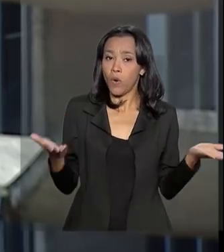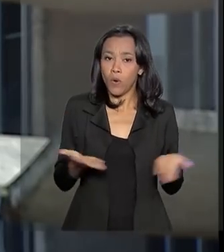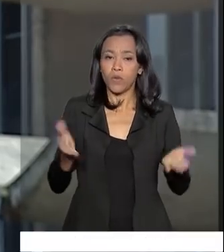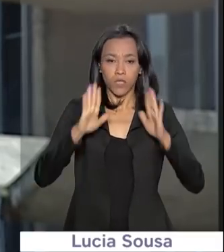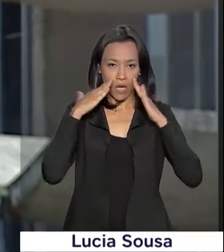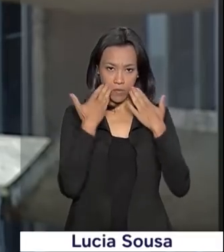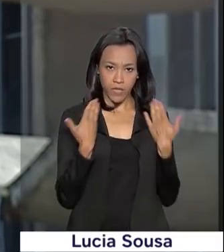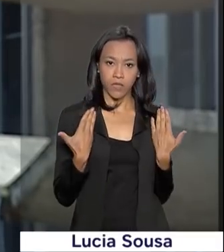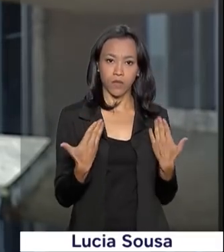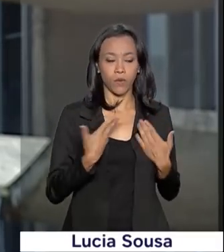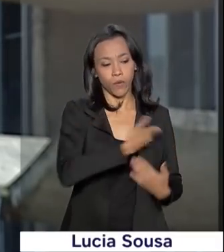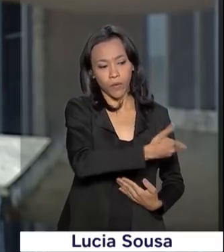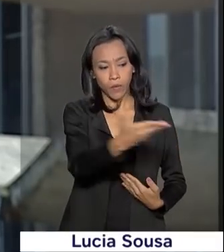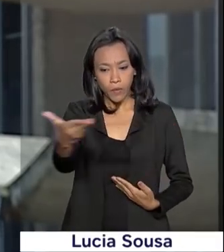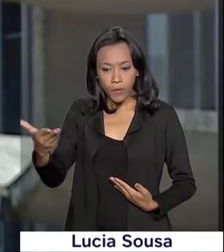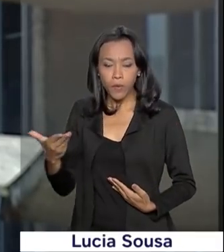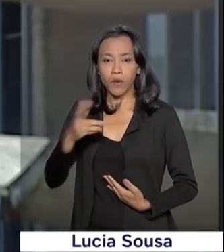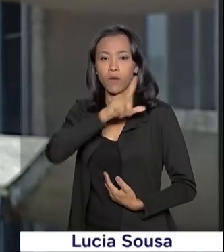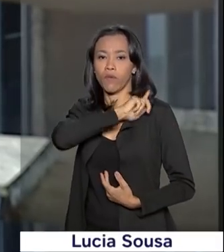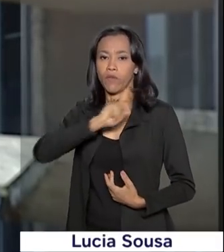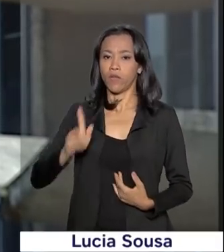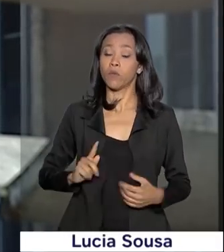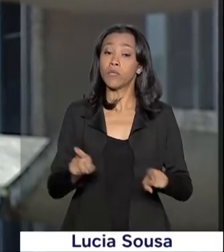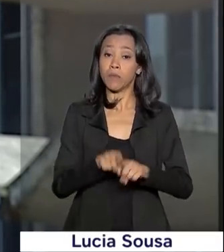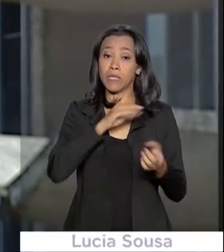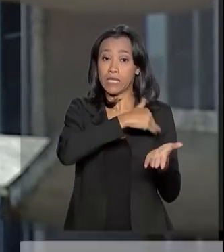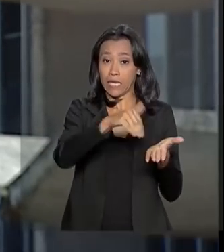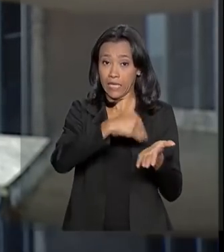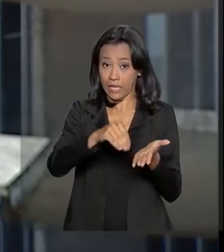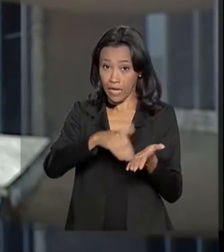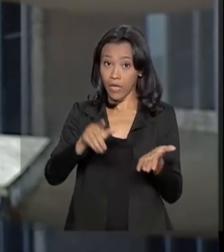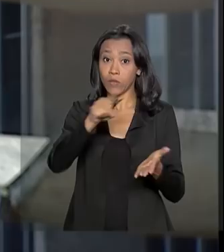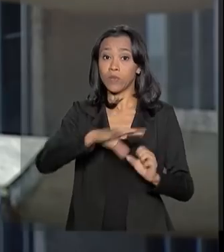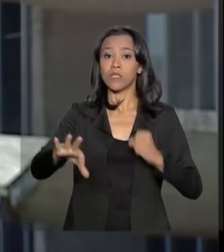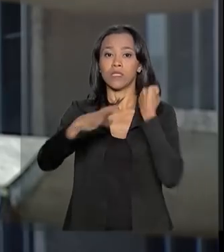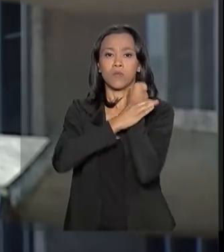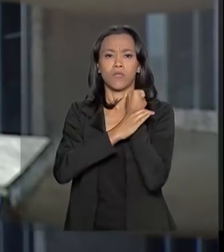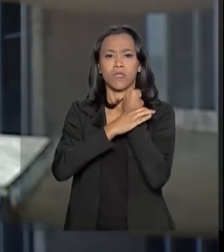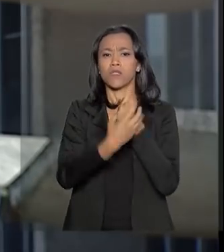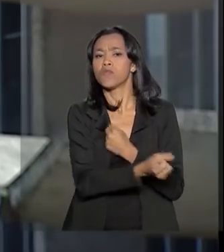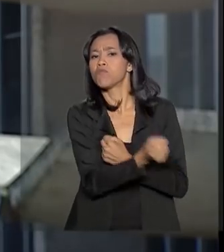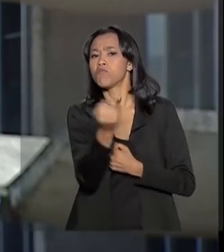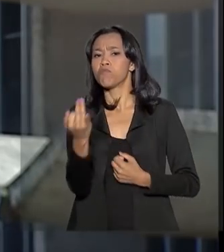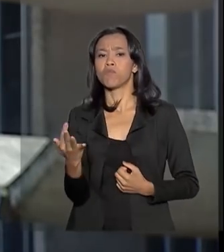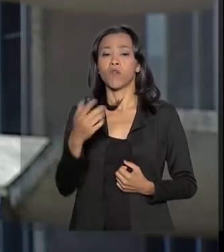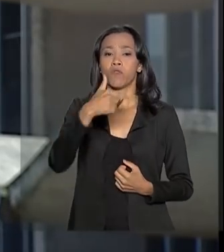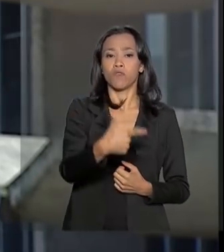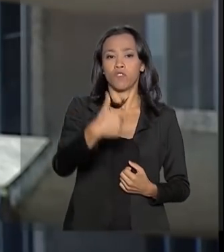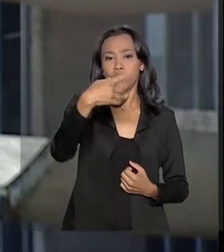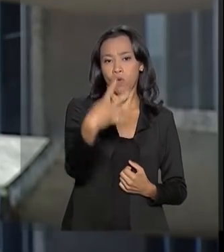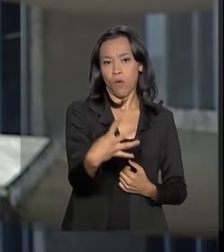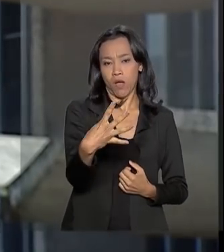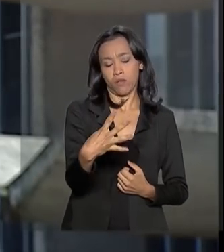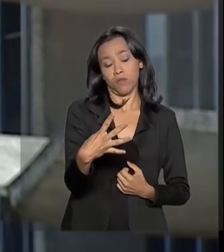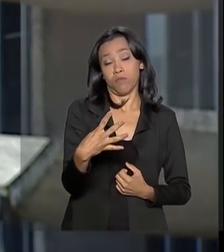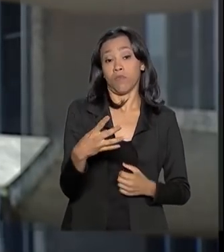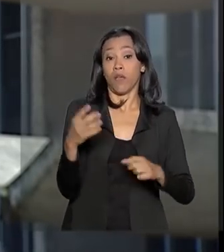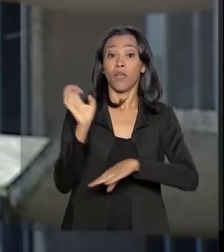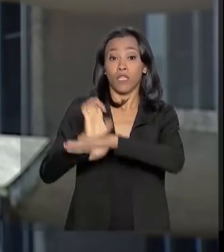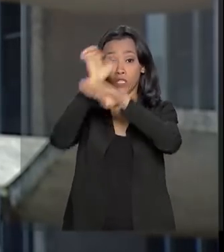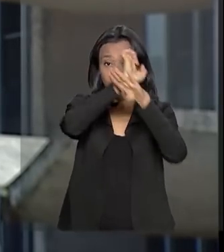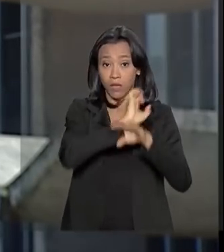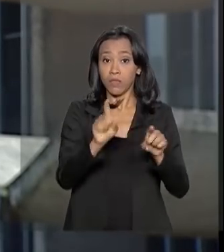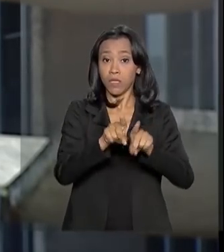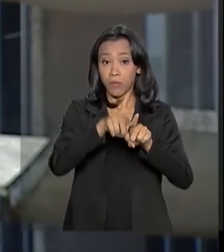governadores e secretários de segurança pública de 24 estados e do Distrito Federal o projeto